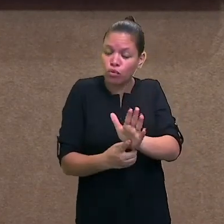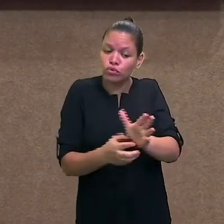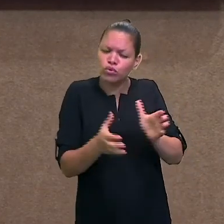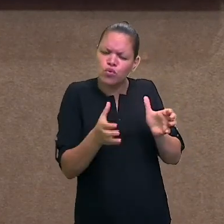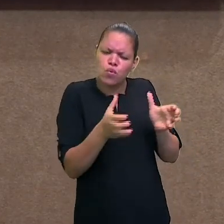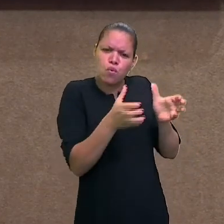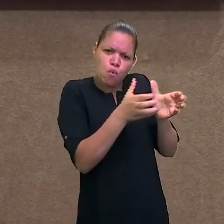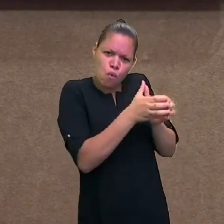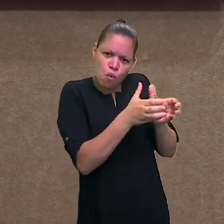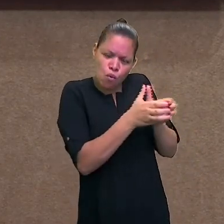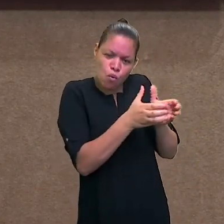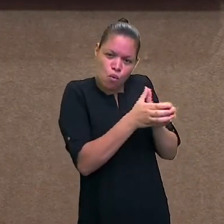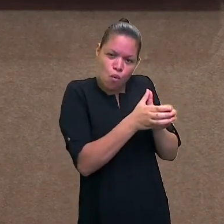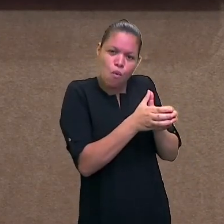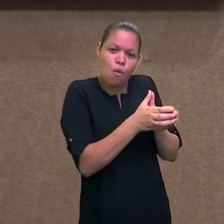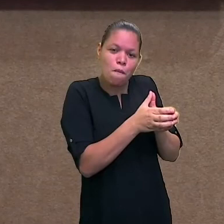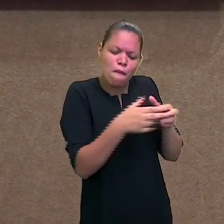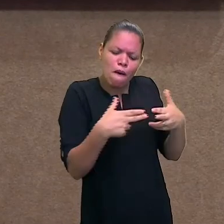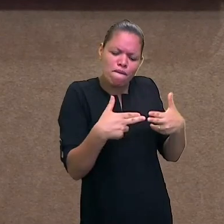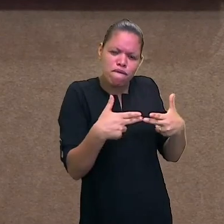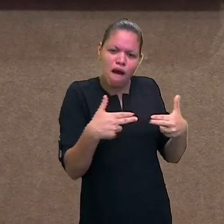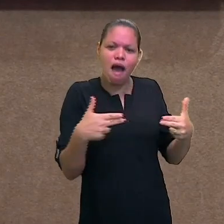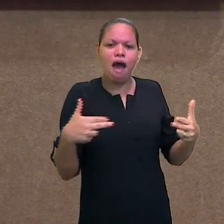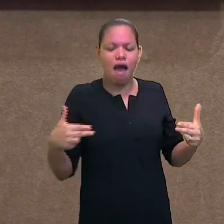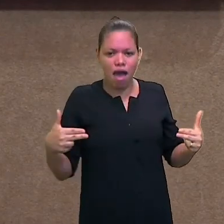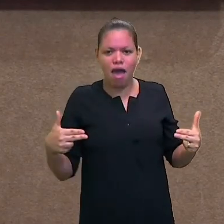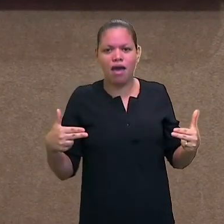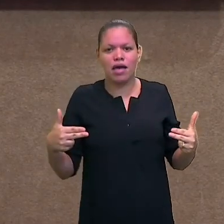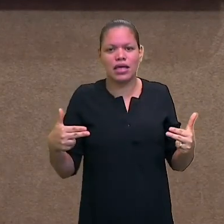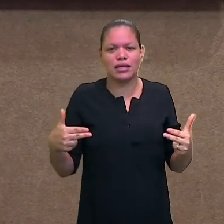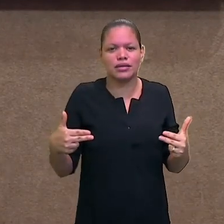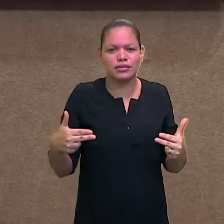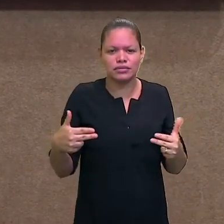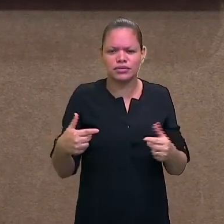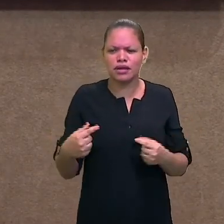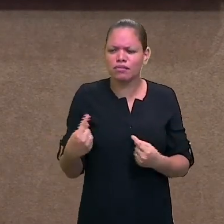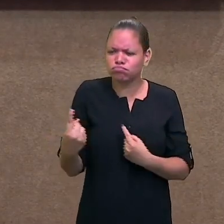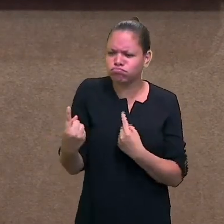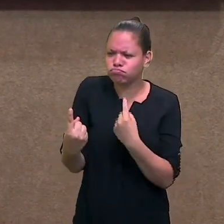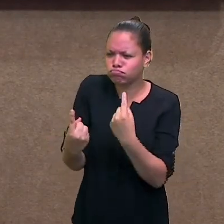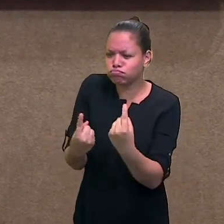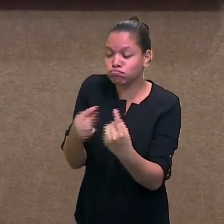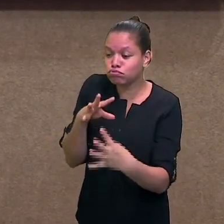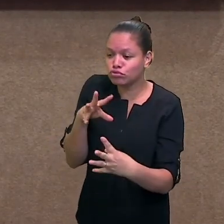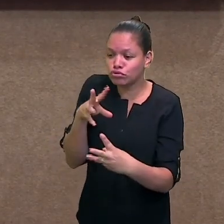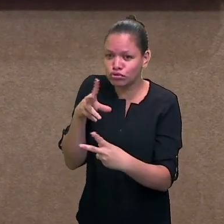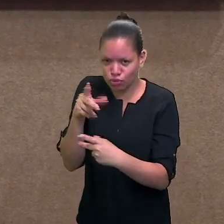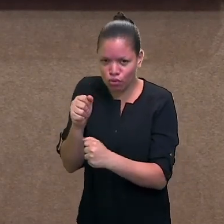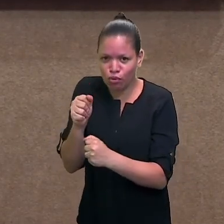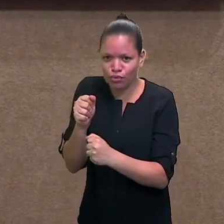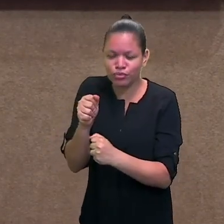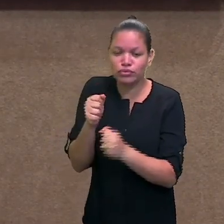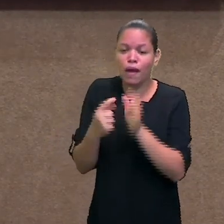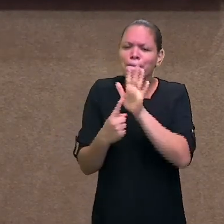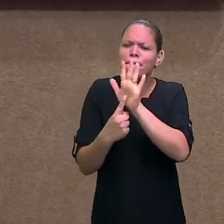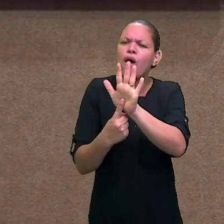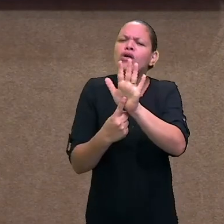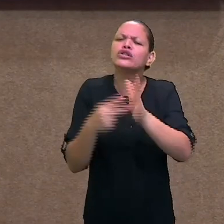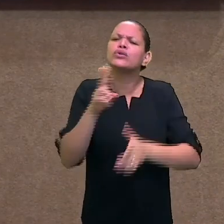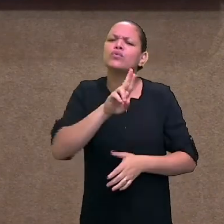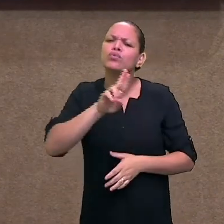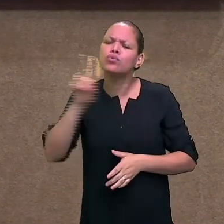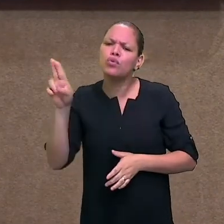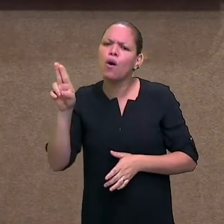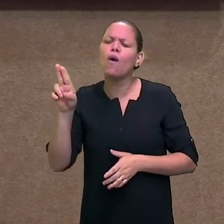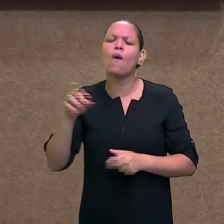daquelas frases, os interesses, né? Então, você pode observar que eles falam qual é o nome, qual é